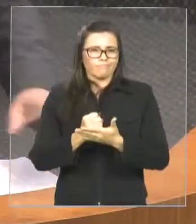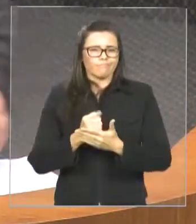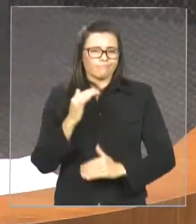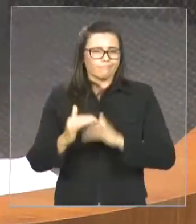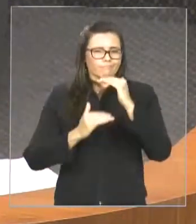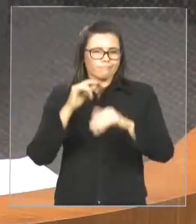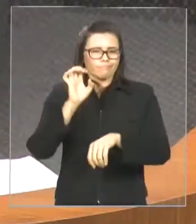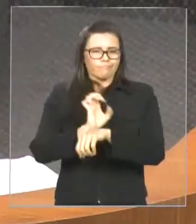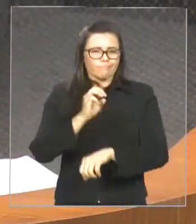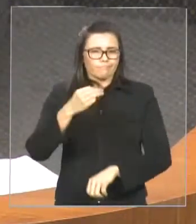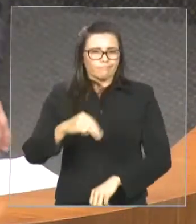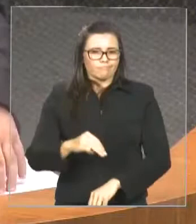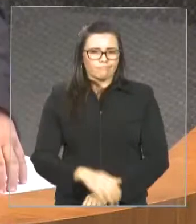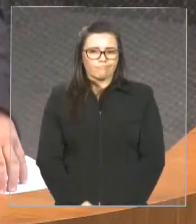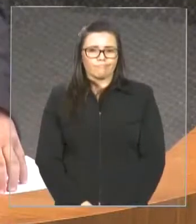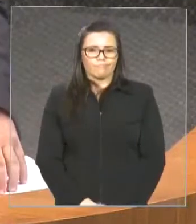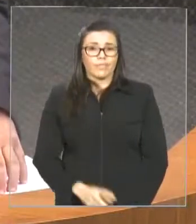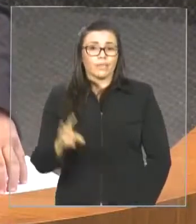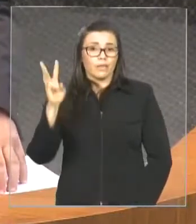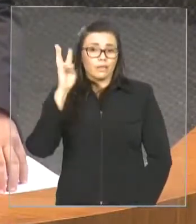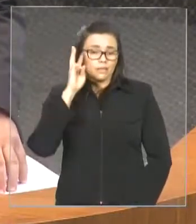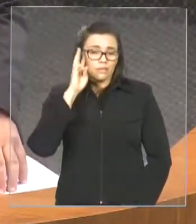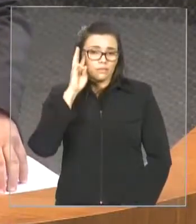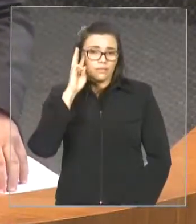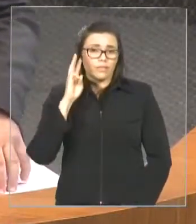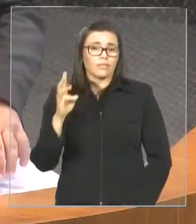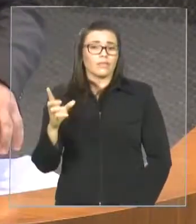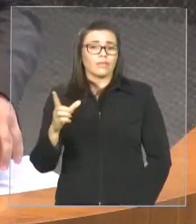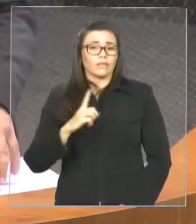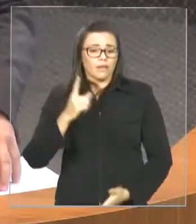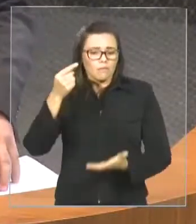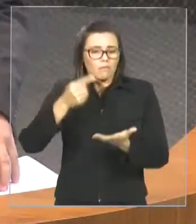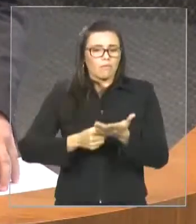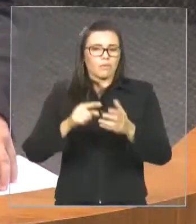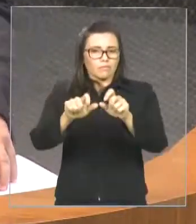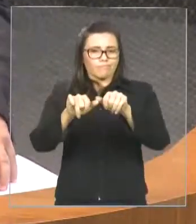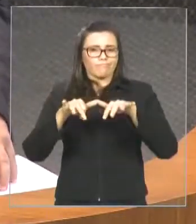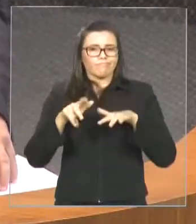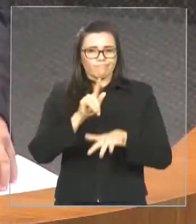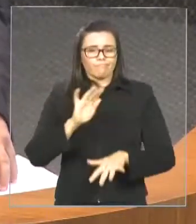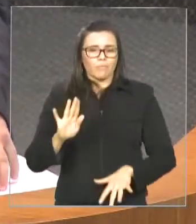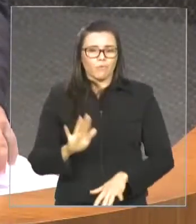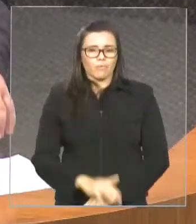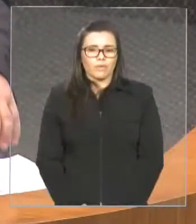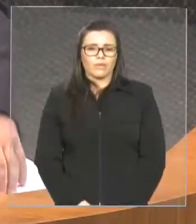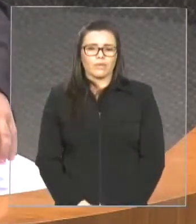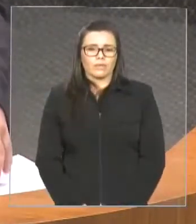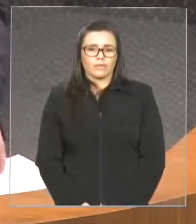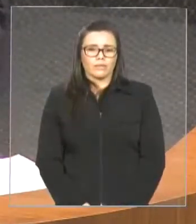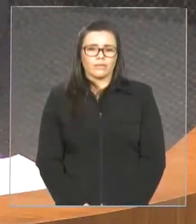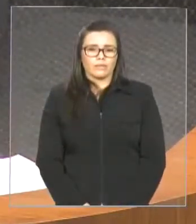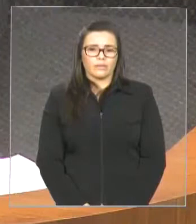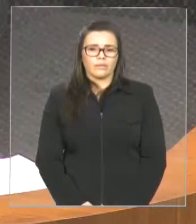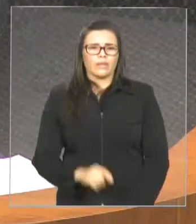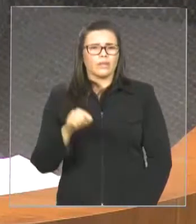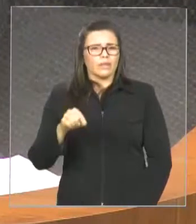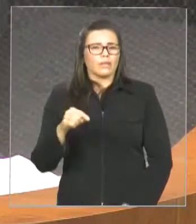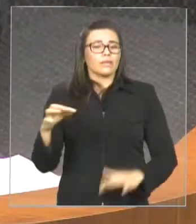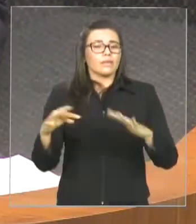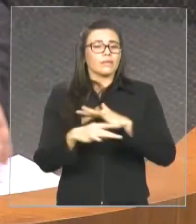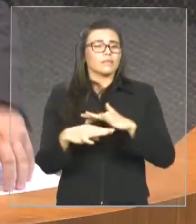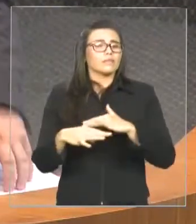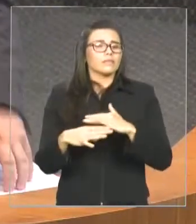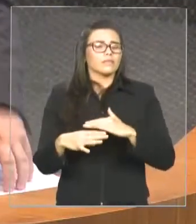audiência pública sobre essa questão, sobre esse assunto da bonificação das notas do Enem para os alunos do Estado do Maranhão, lá na cidade de Imperatriz.